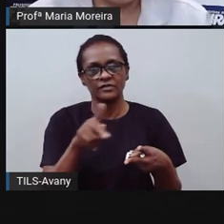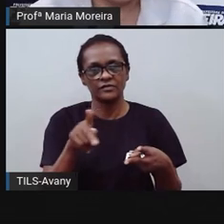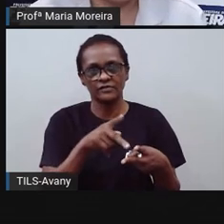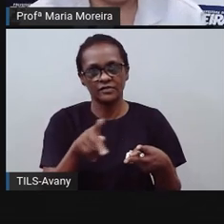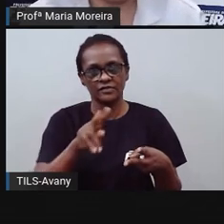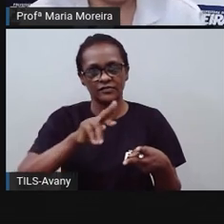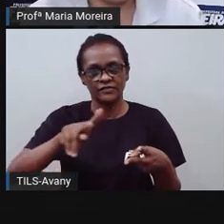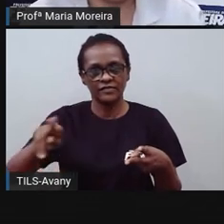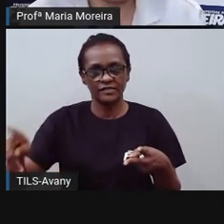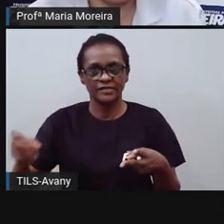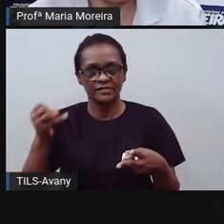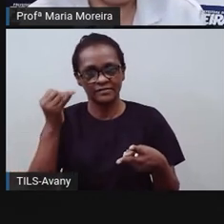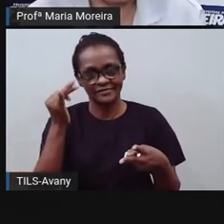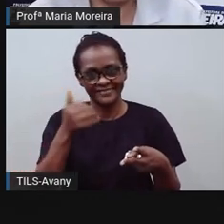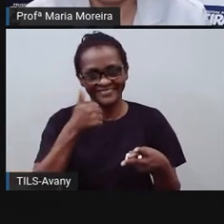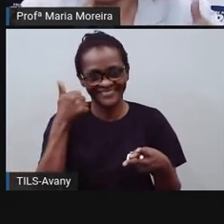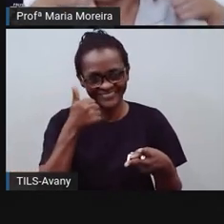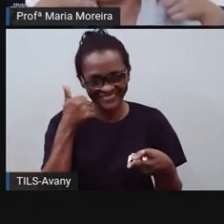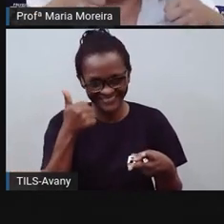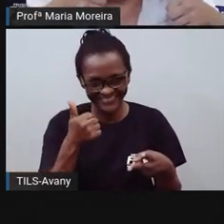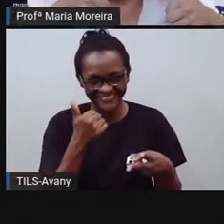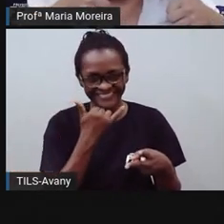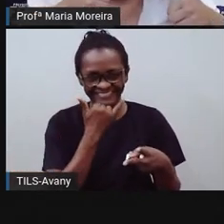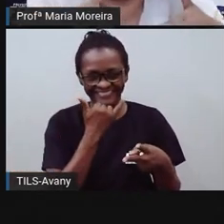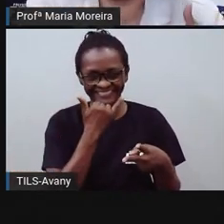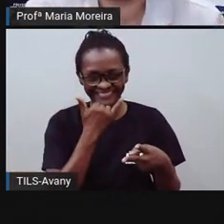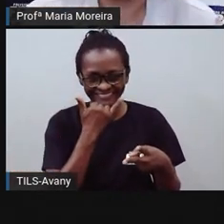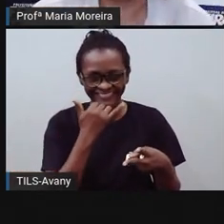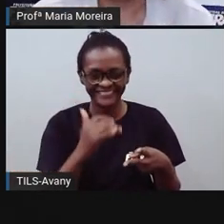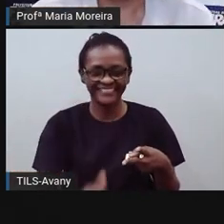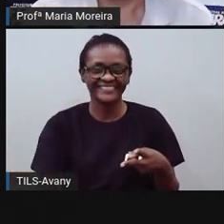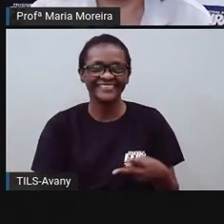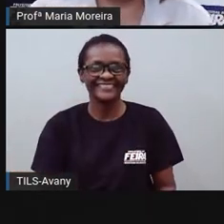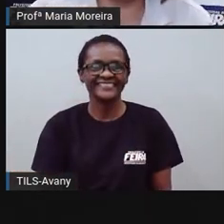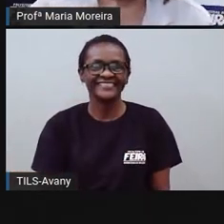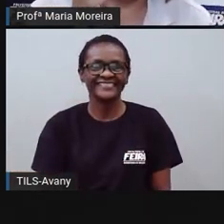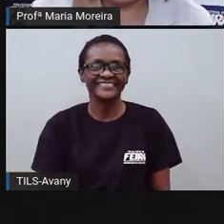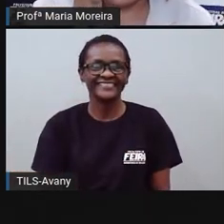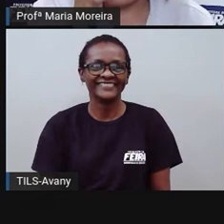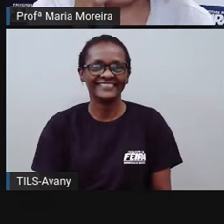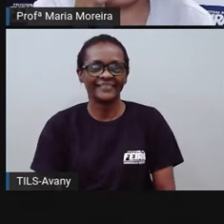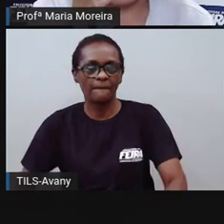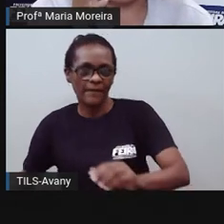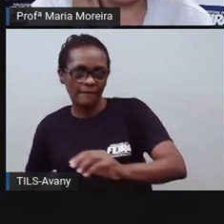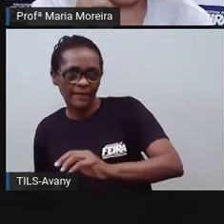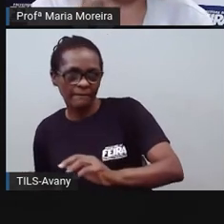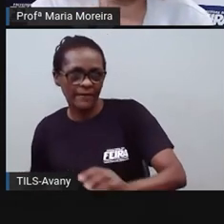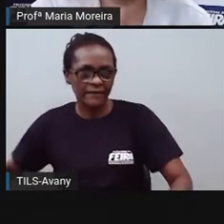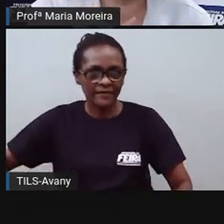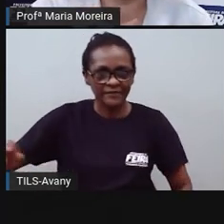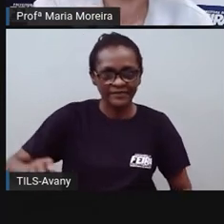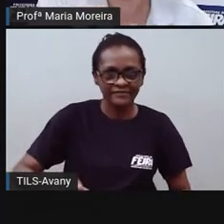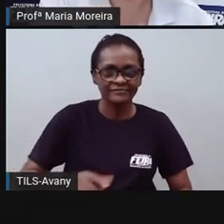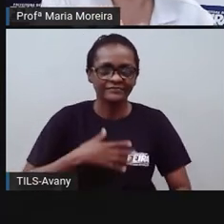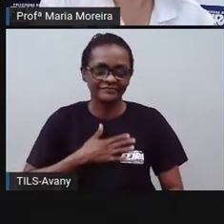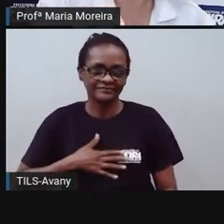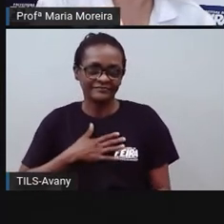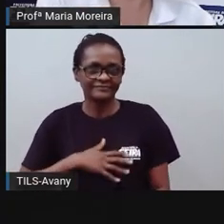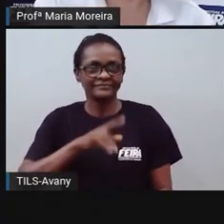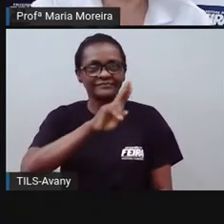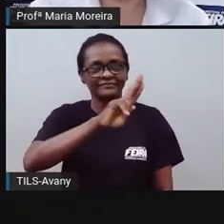faz assim uma encenação com elas duas jogando capoeira e está tudo certo. A Pró Suzana está ali rindo, gente. Acho que ela gostou da ideia.